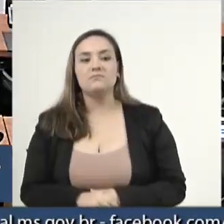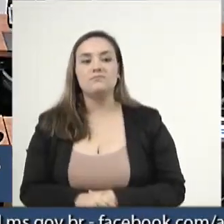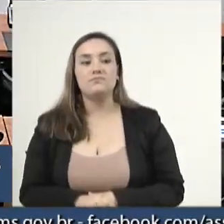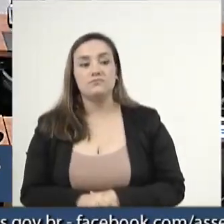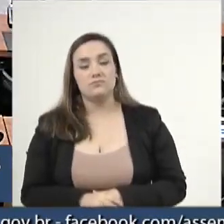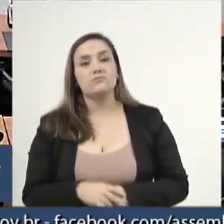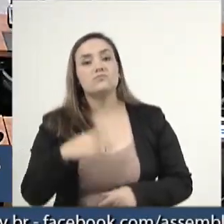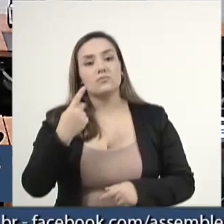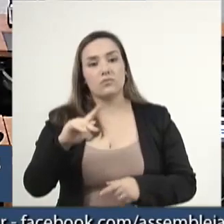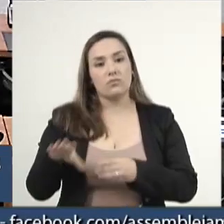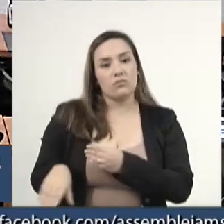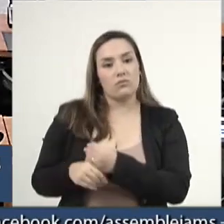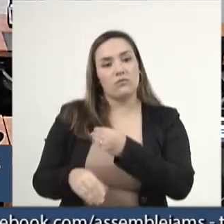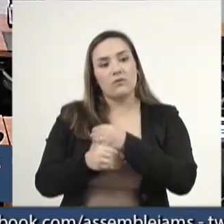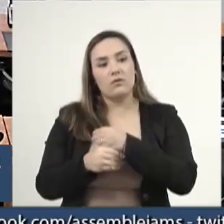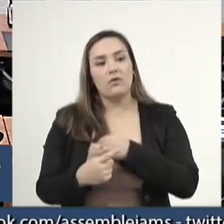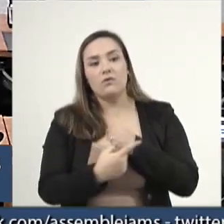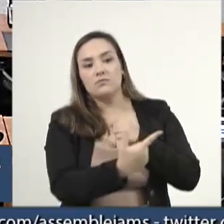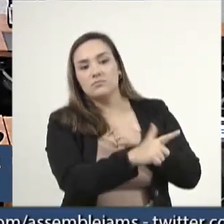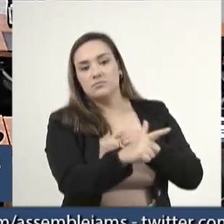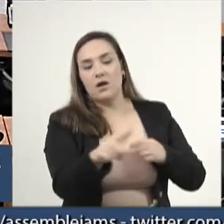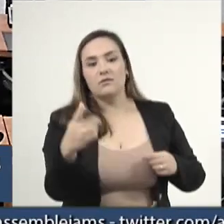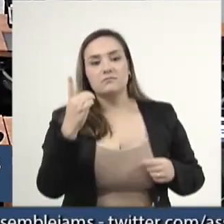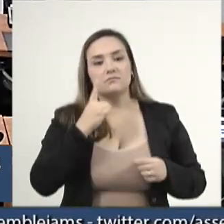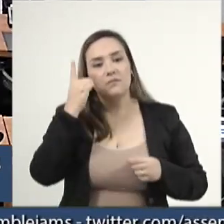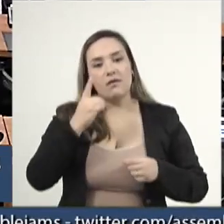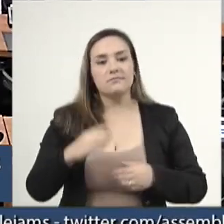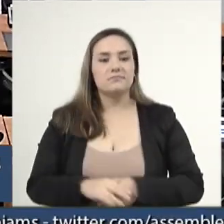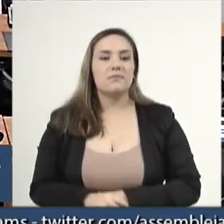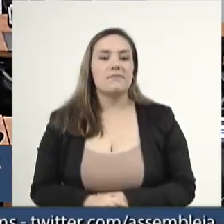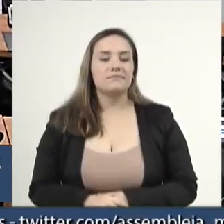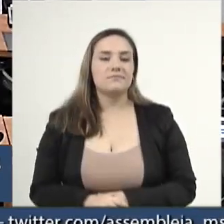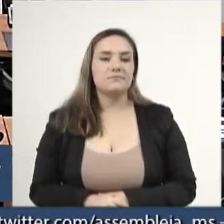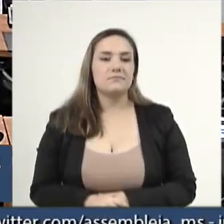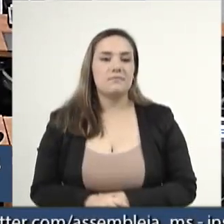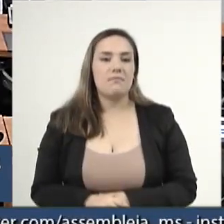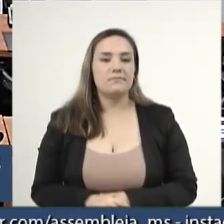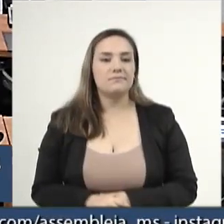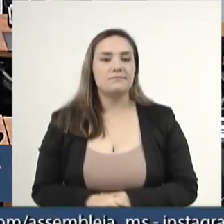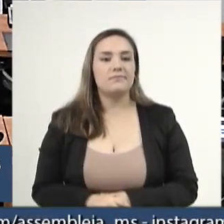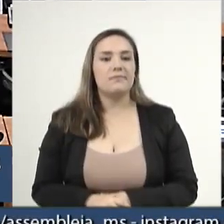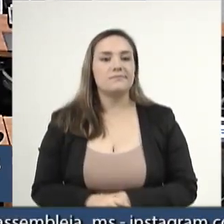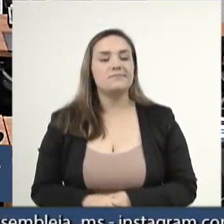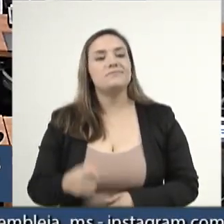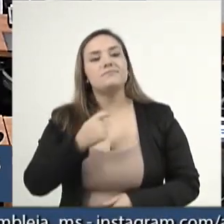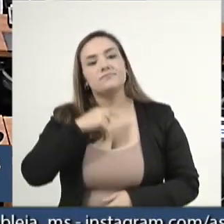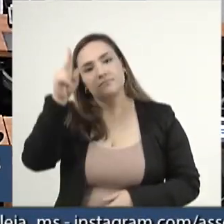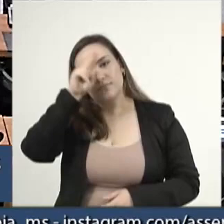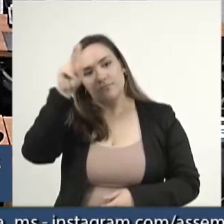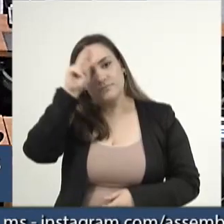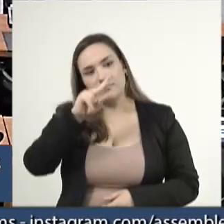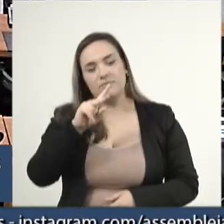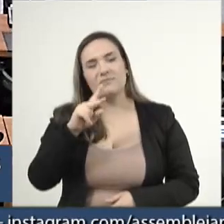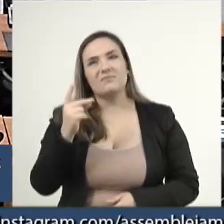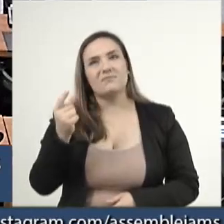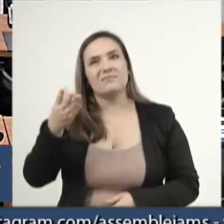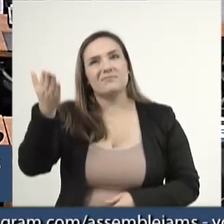parte que eu vi aqui dos deputados rapidamente me remeteu a 30 anos atrás,